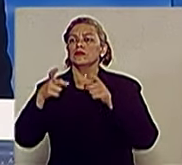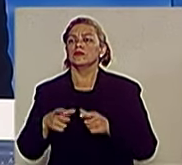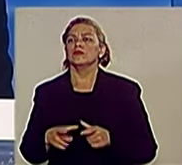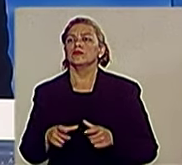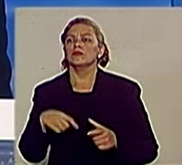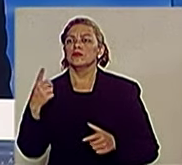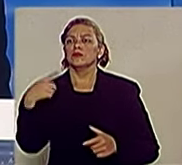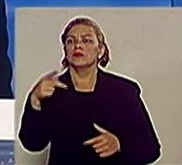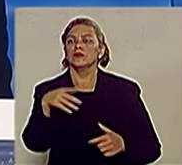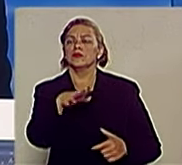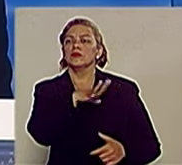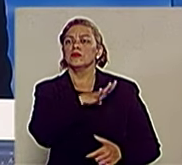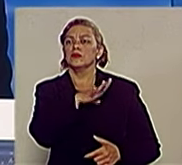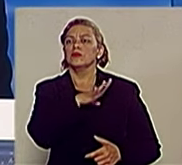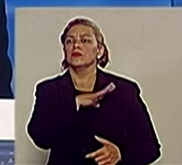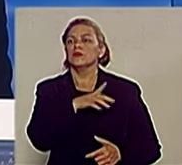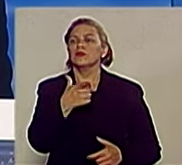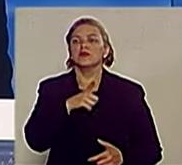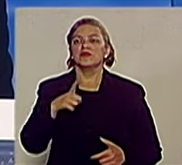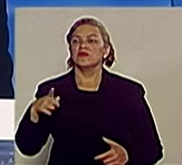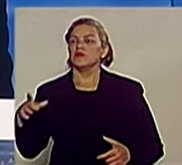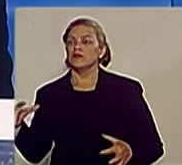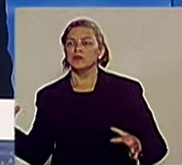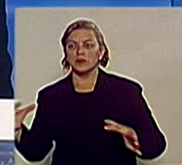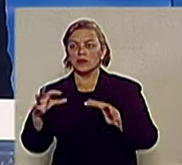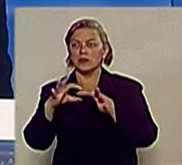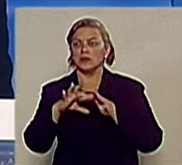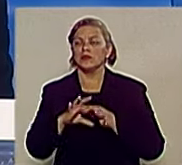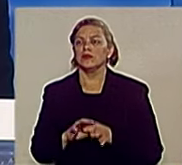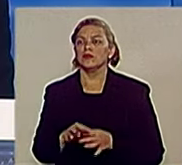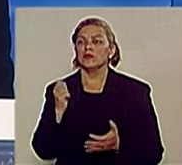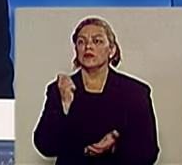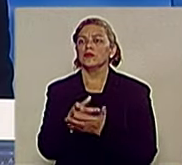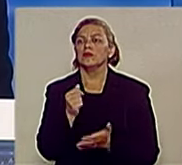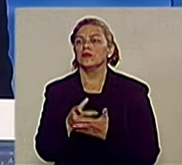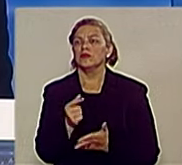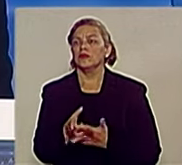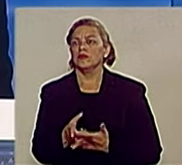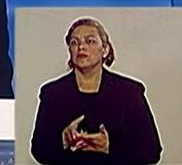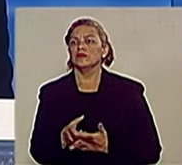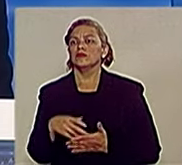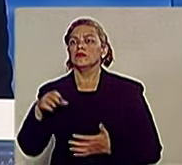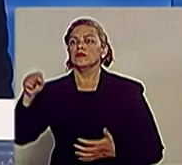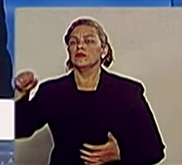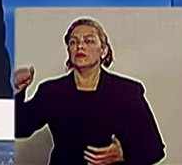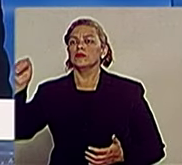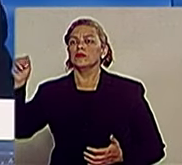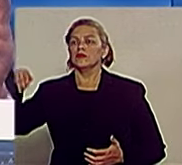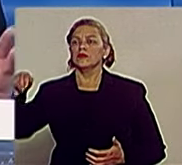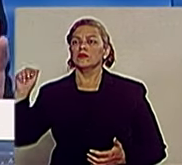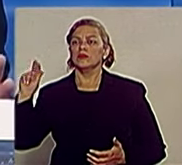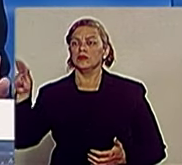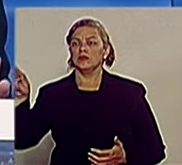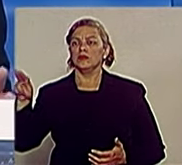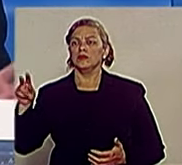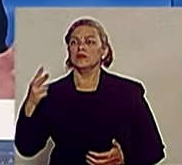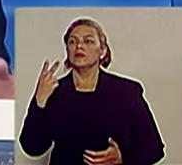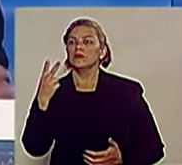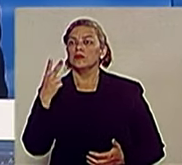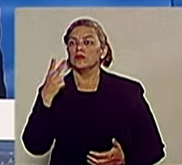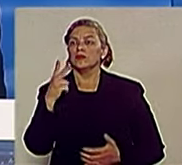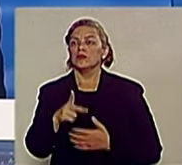participar para pagar a conta do SAMU. Eu sei que o SAMU foi implantado em São José e há dois anos